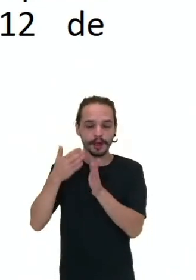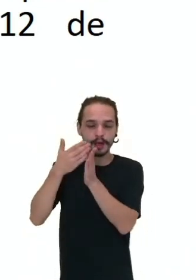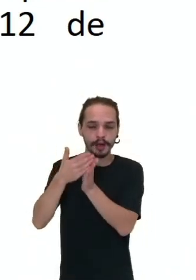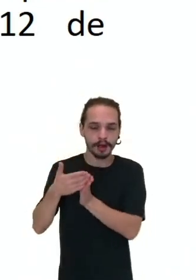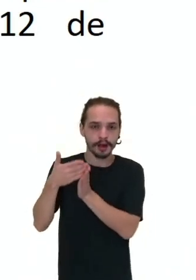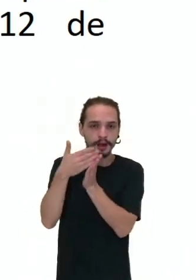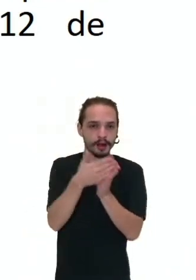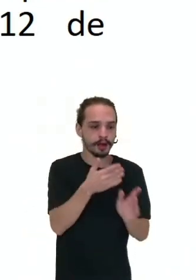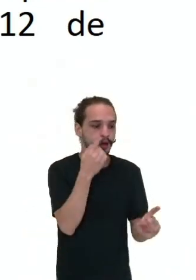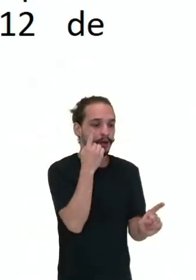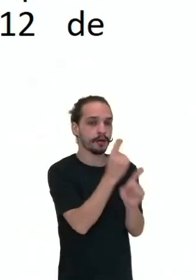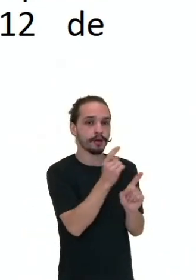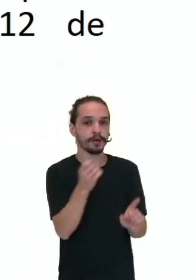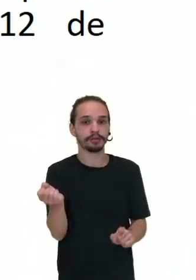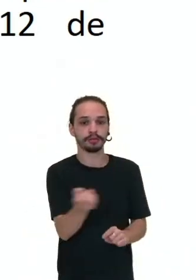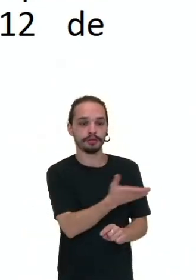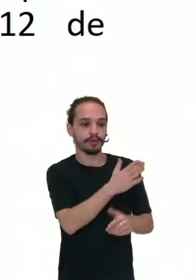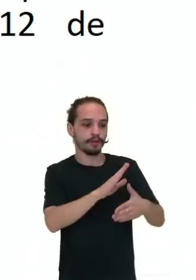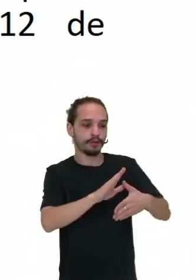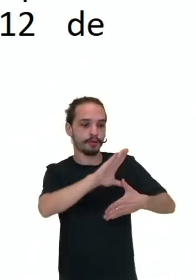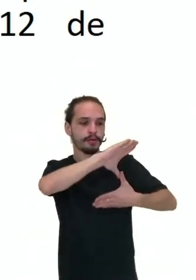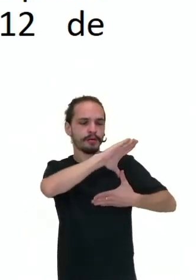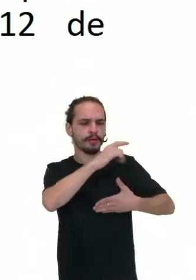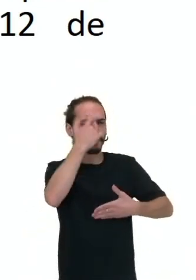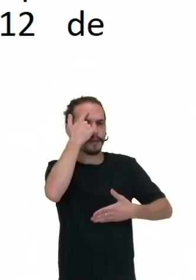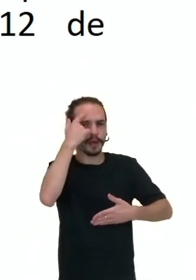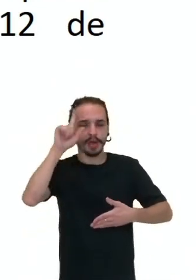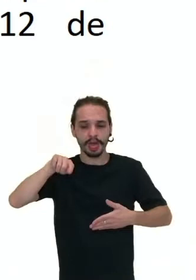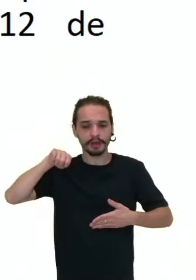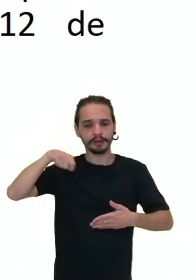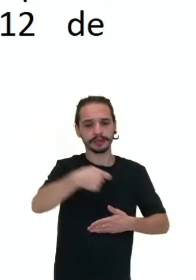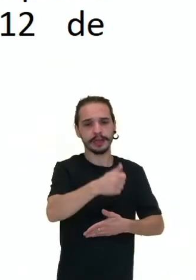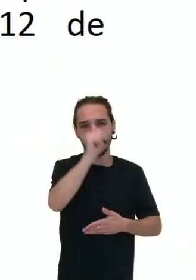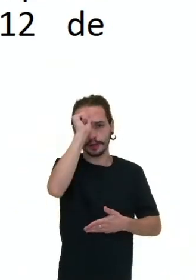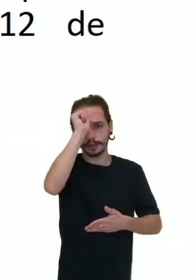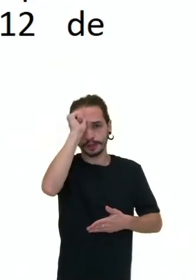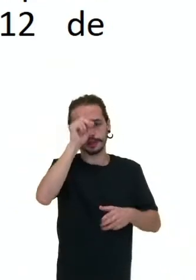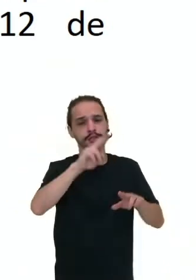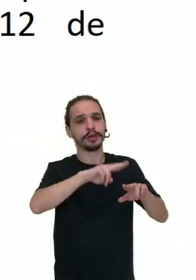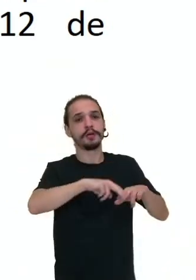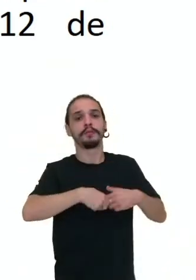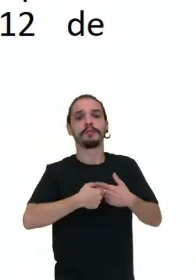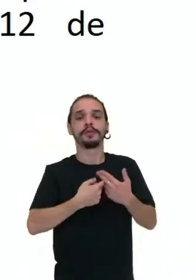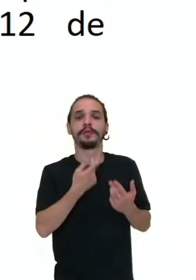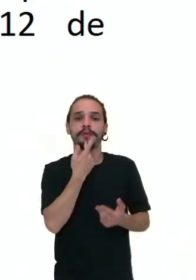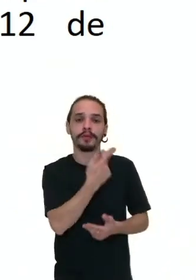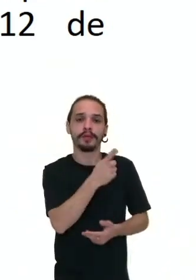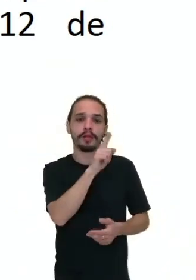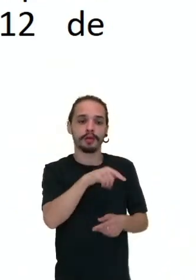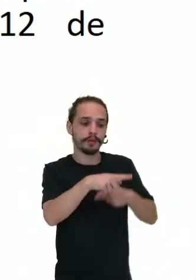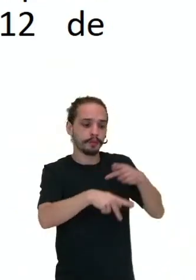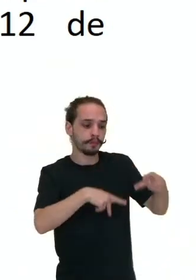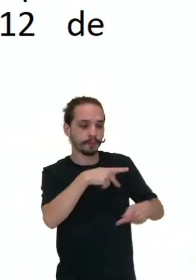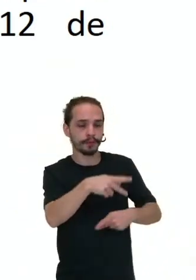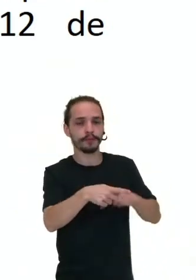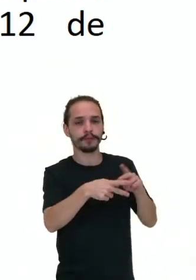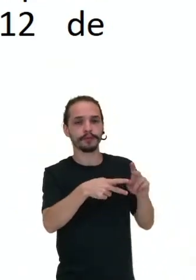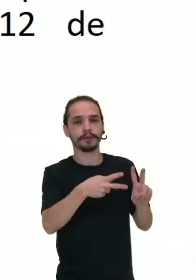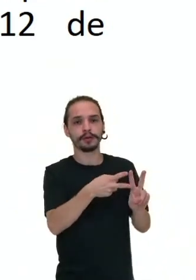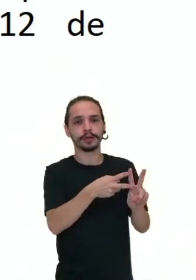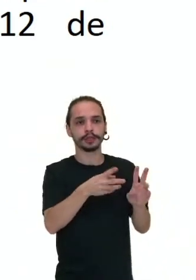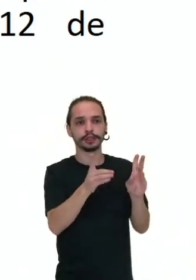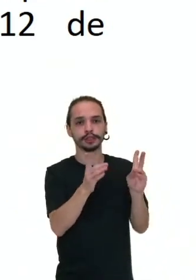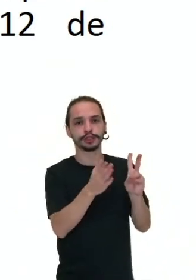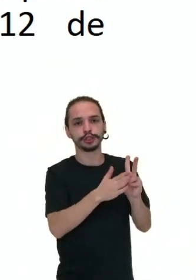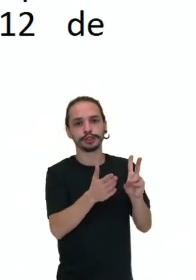acreditava estar chegando às Índias. E aí, ele chamou os povos originários aqui de índios. Por isso que nós chamamos eles de